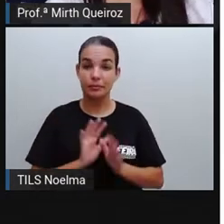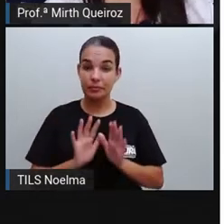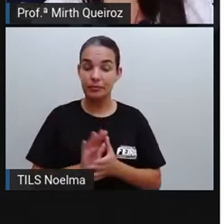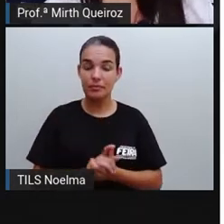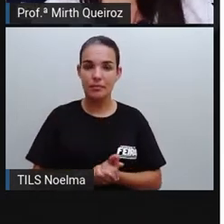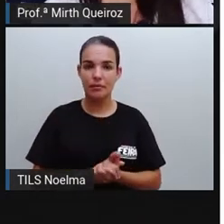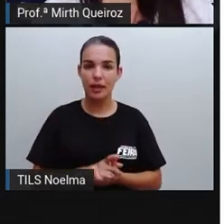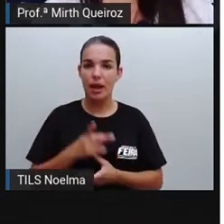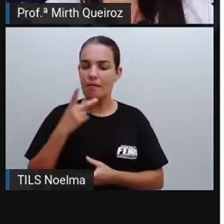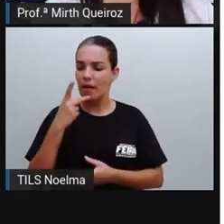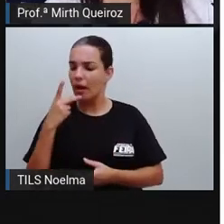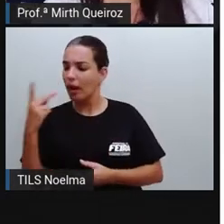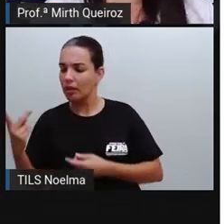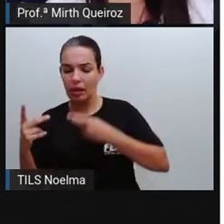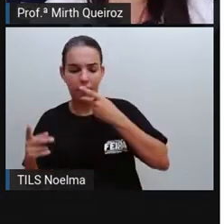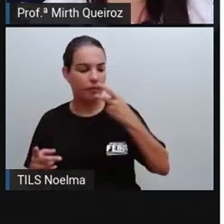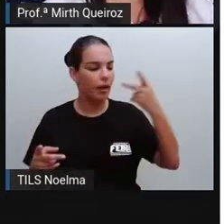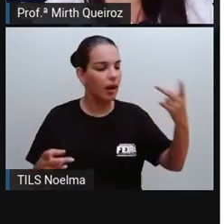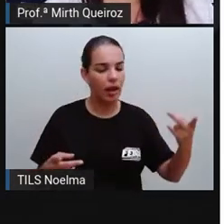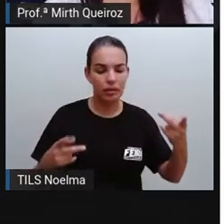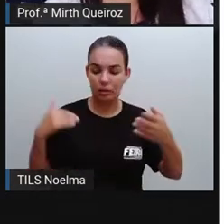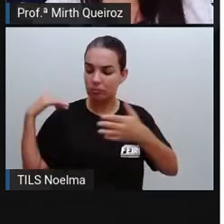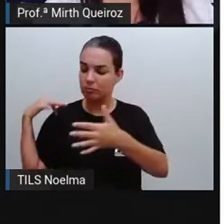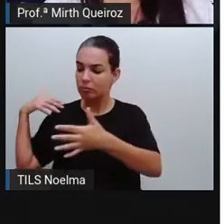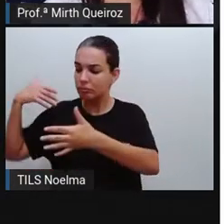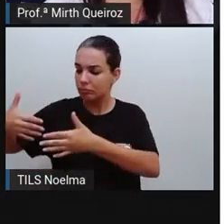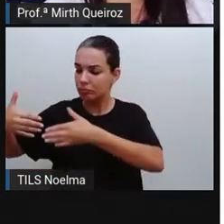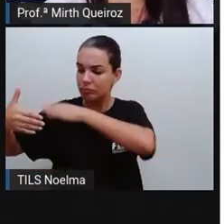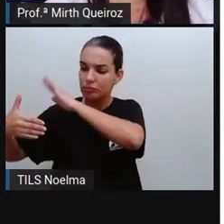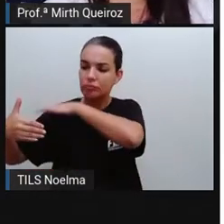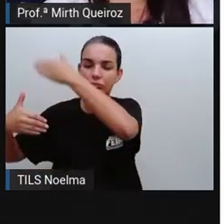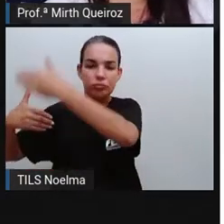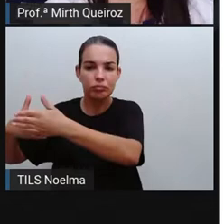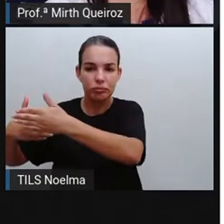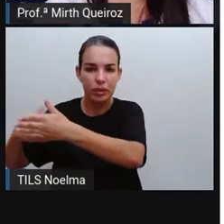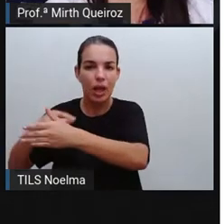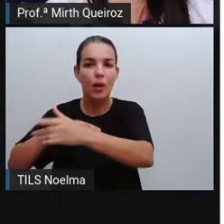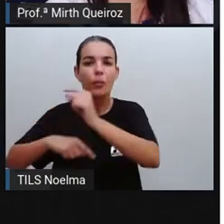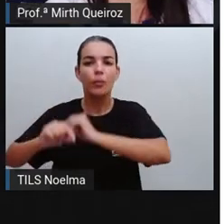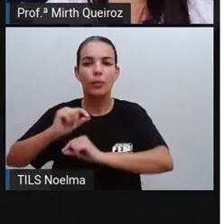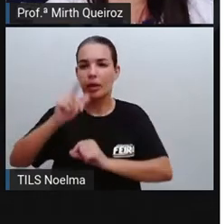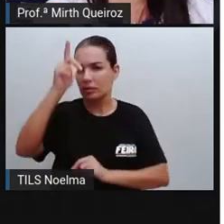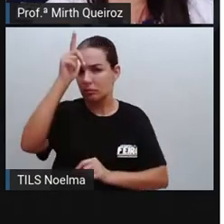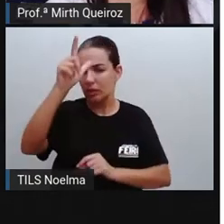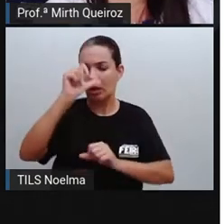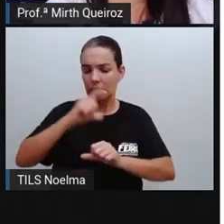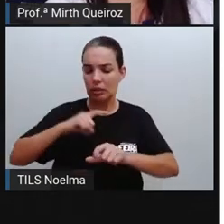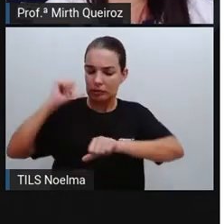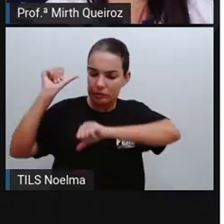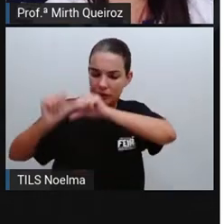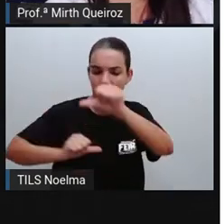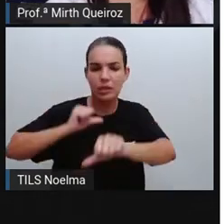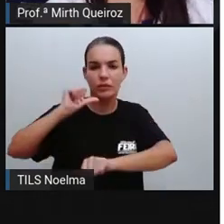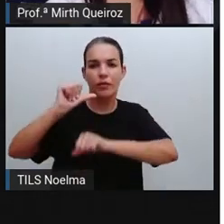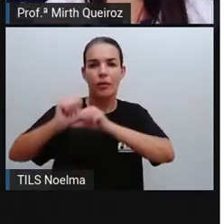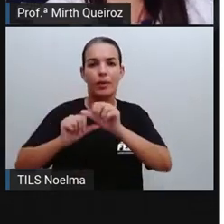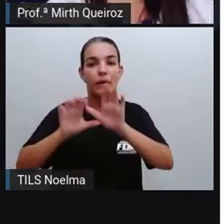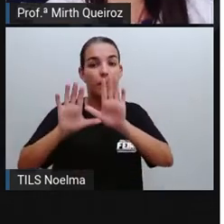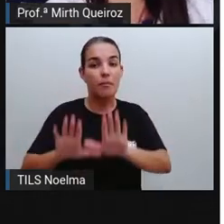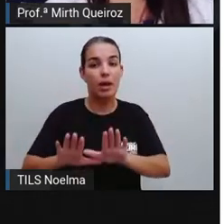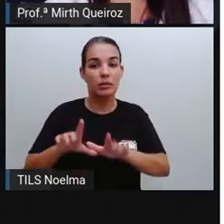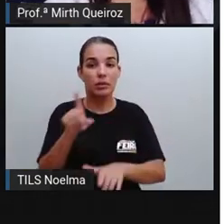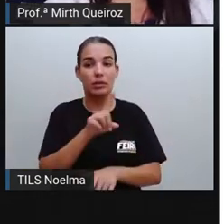Contadas de boca em boca, de geração a geração, as lendas vão sendo transformadas, mas sem